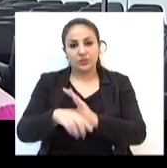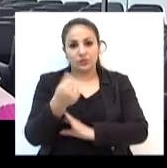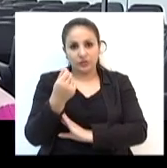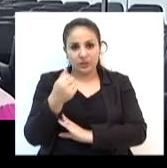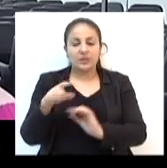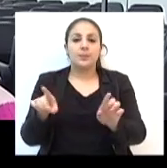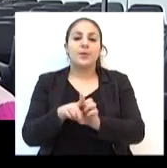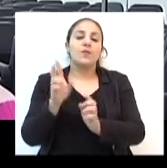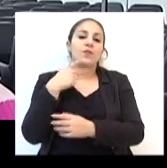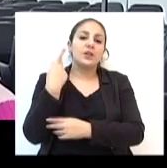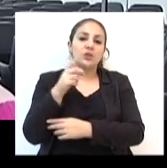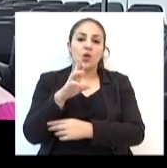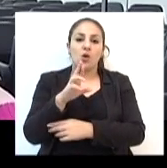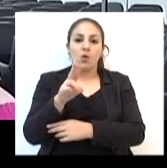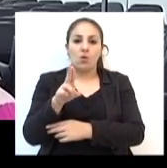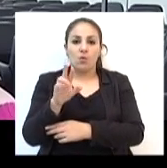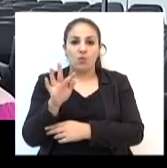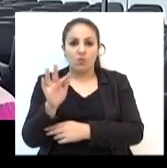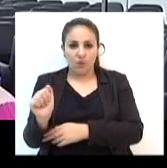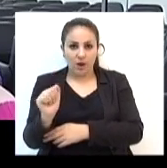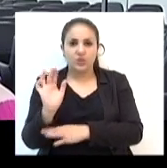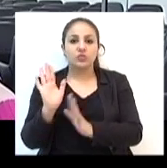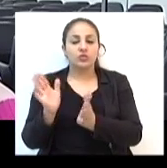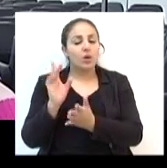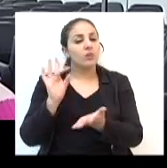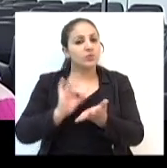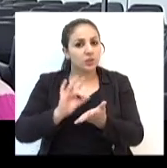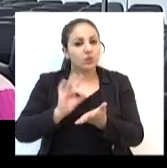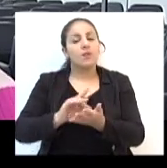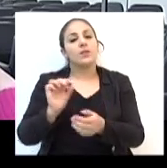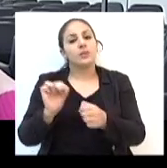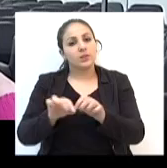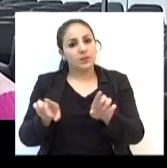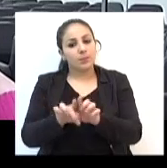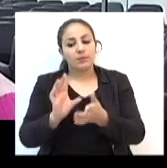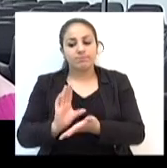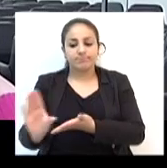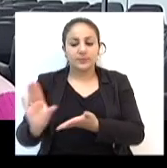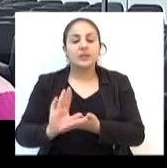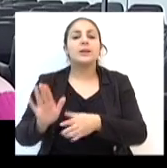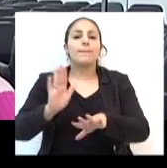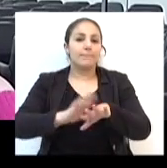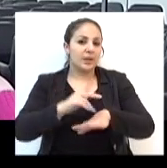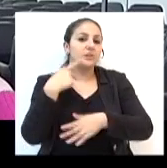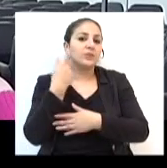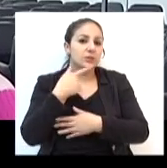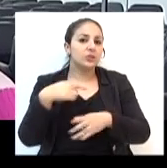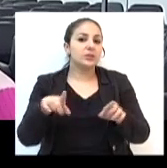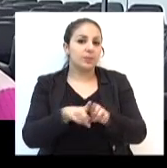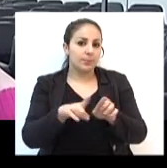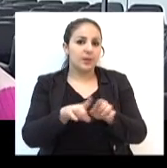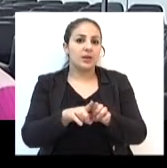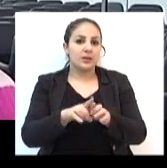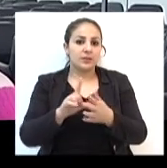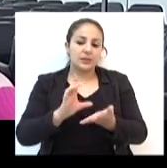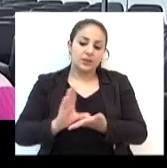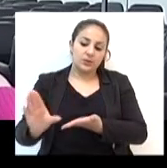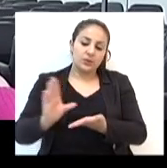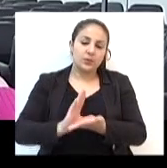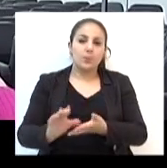Rufa já garantiu que também vai fazer a destinação para a SAMU, como outros vereadores também vão suplementar recursos, possibilitando aí,